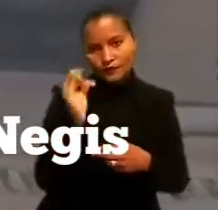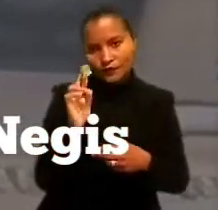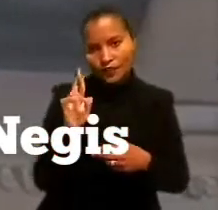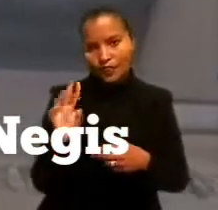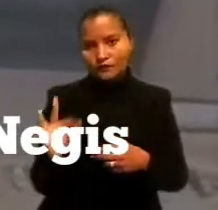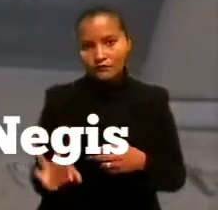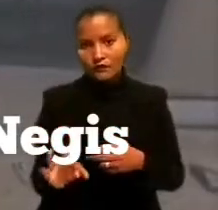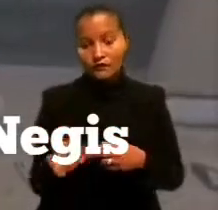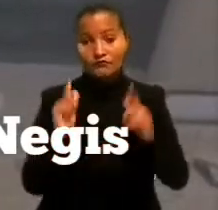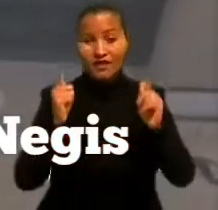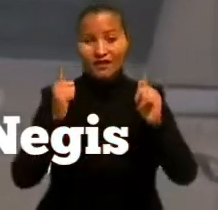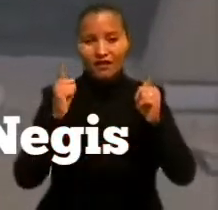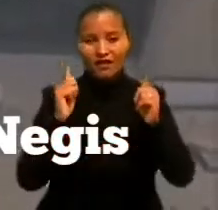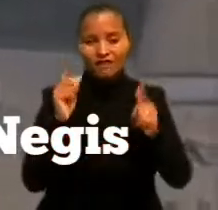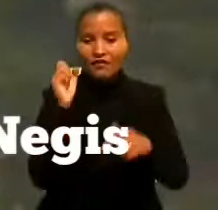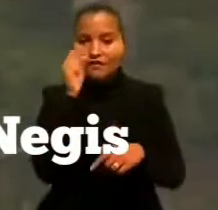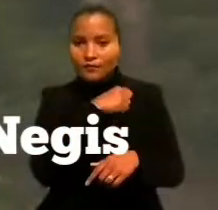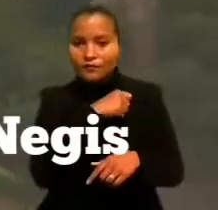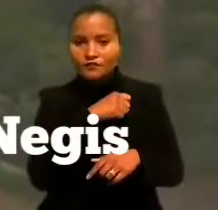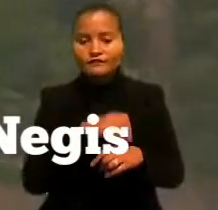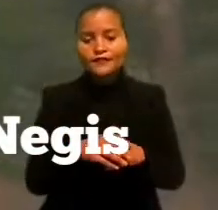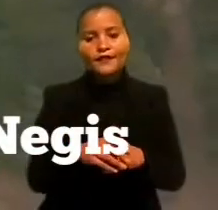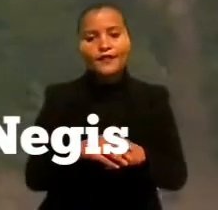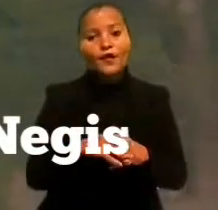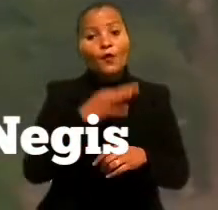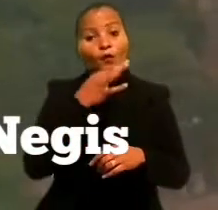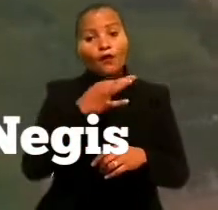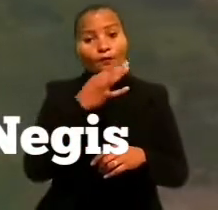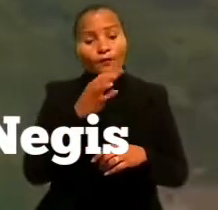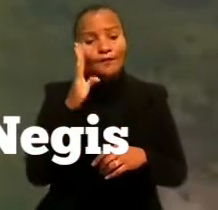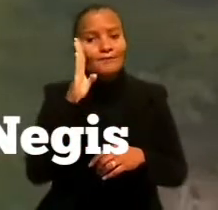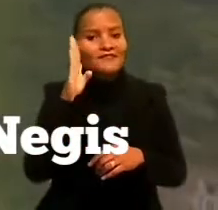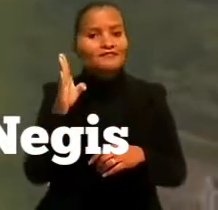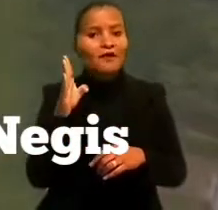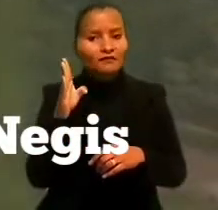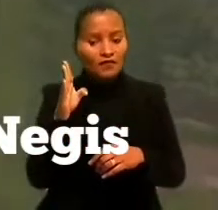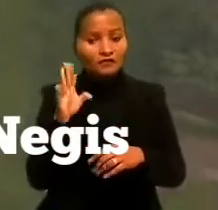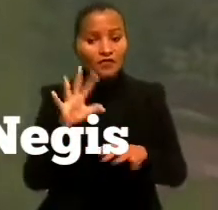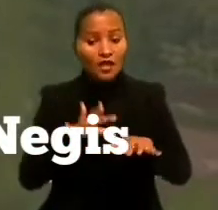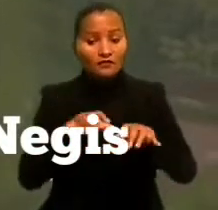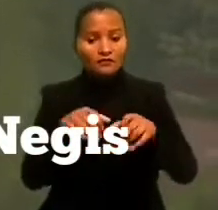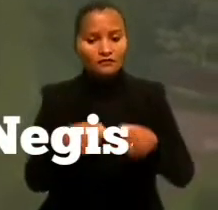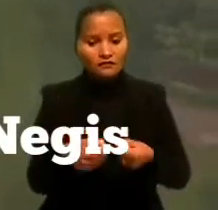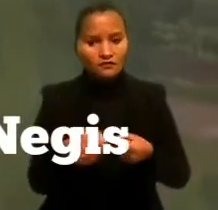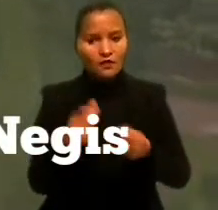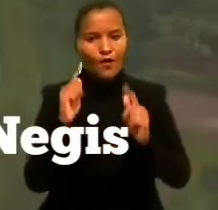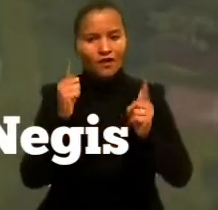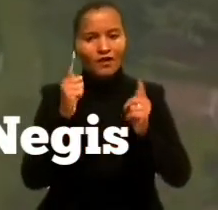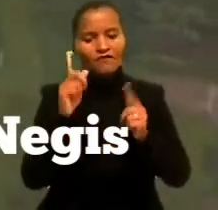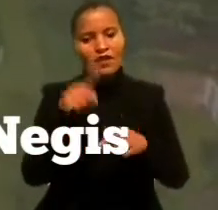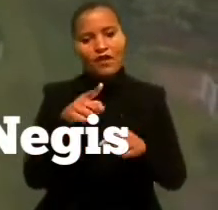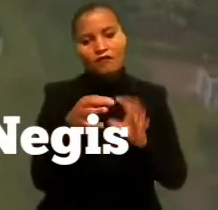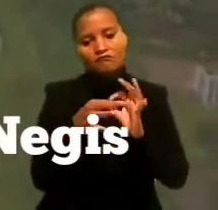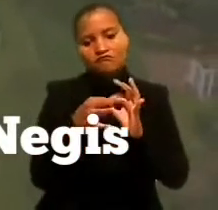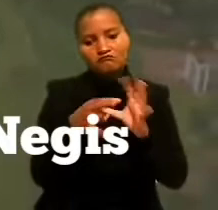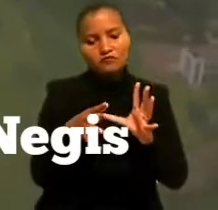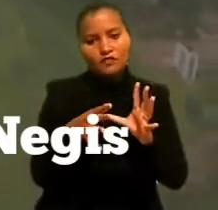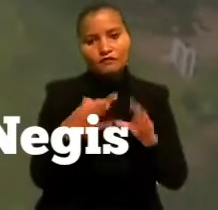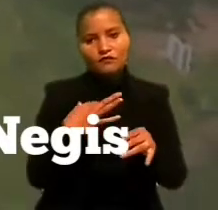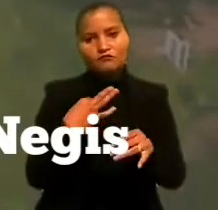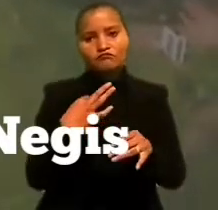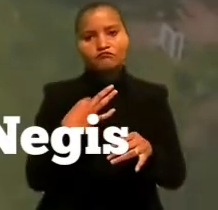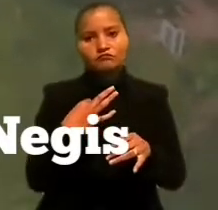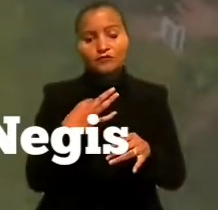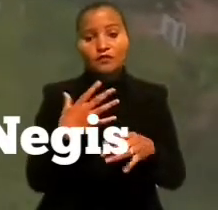TRT de que a greve foi abusiva. O argumento principal era de que a adesão havia sido espontânea, e por isso a